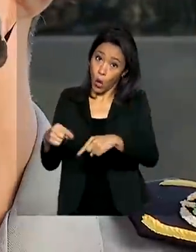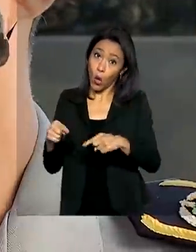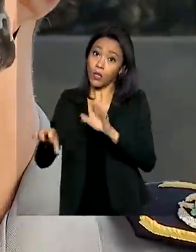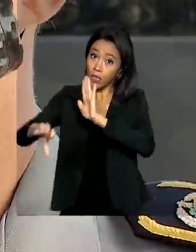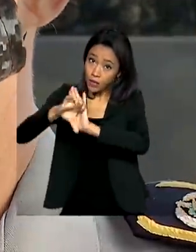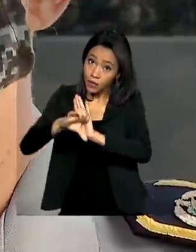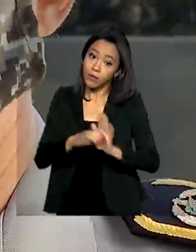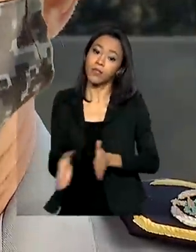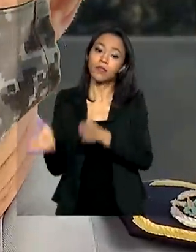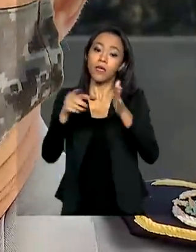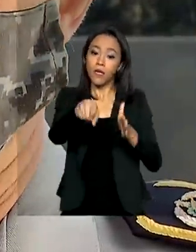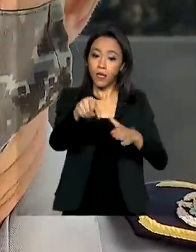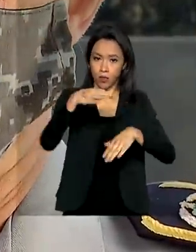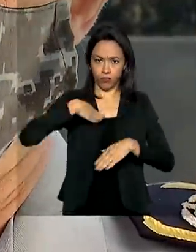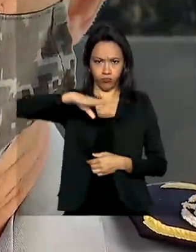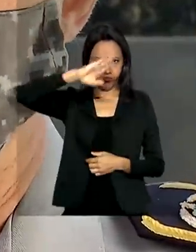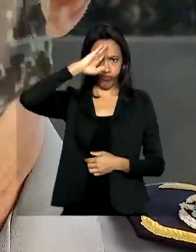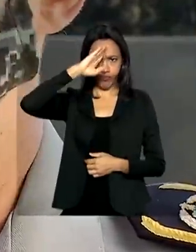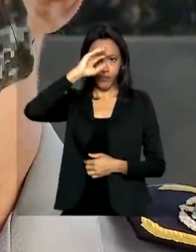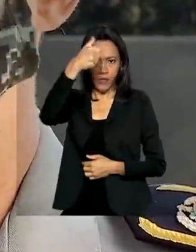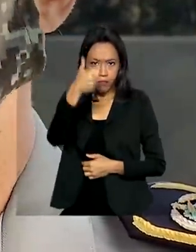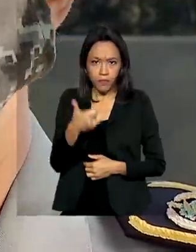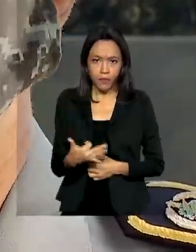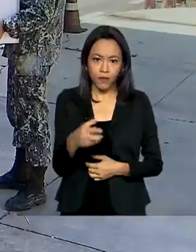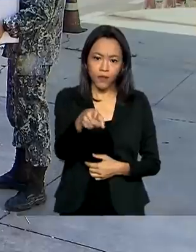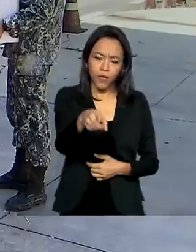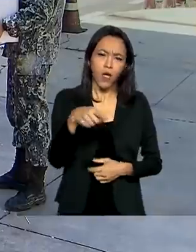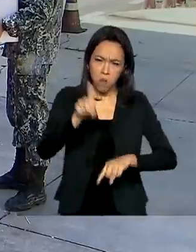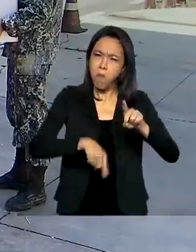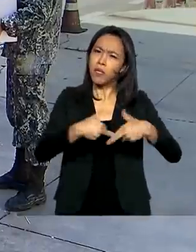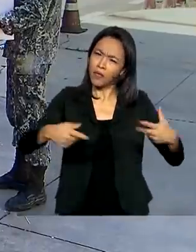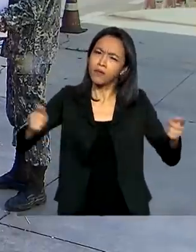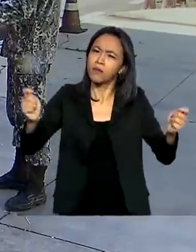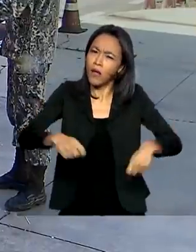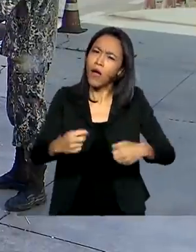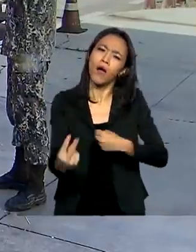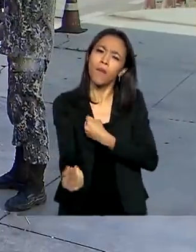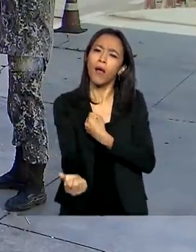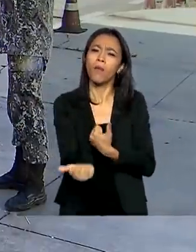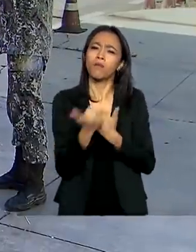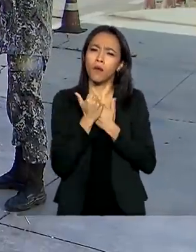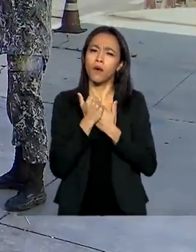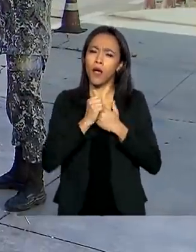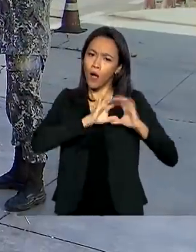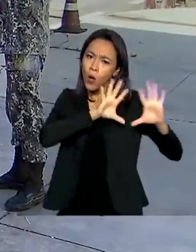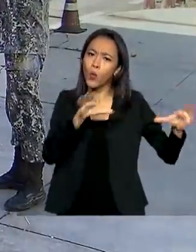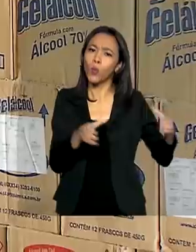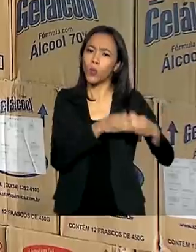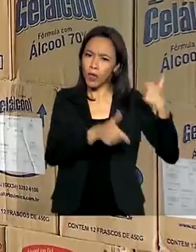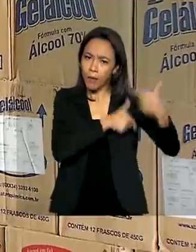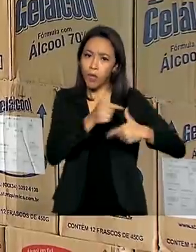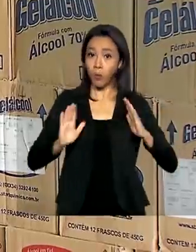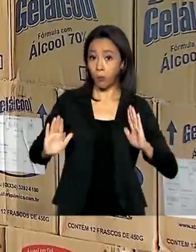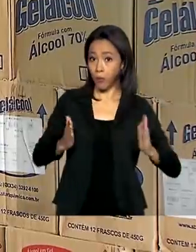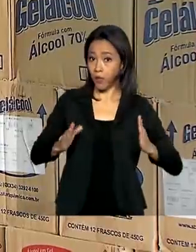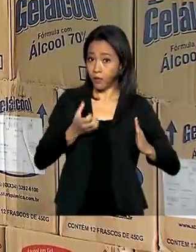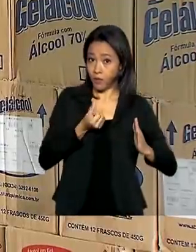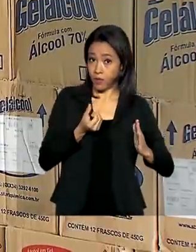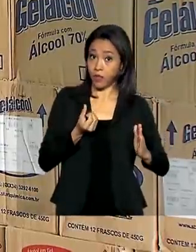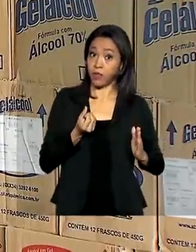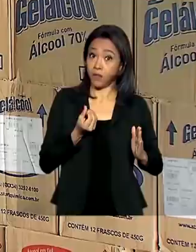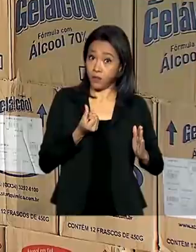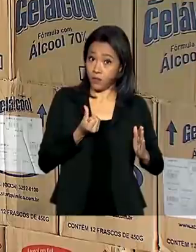com o comandante, os equipamentos são suficientes para atender o efetivo por 60 dias e podem ser